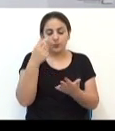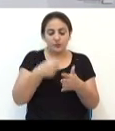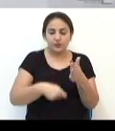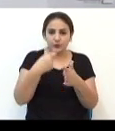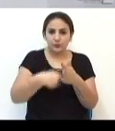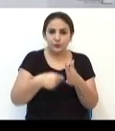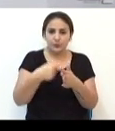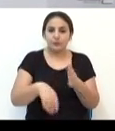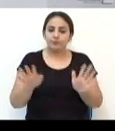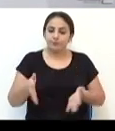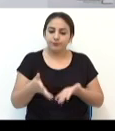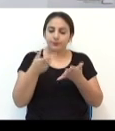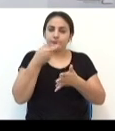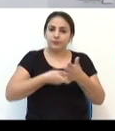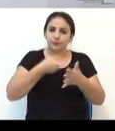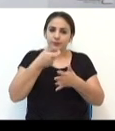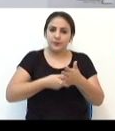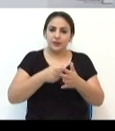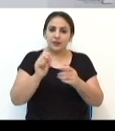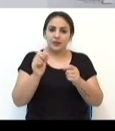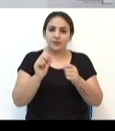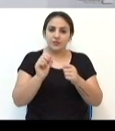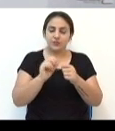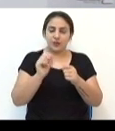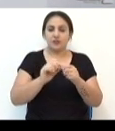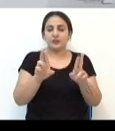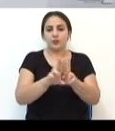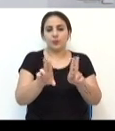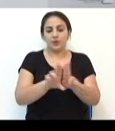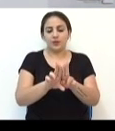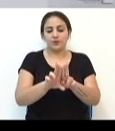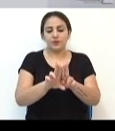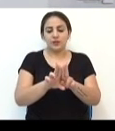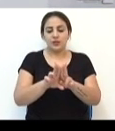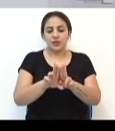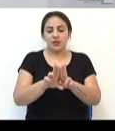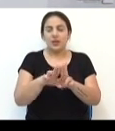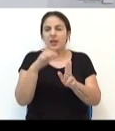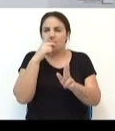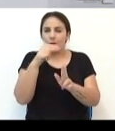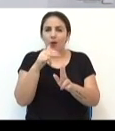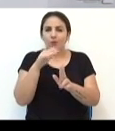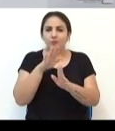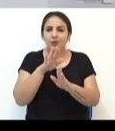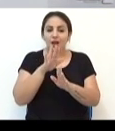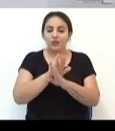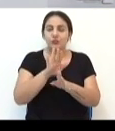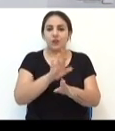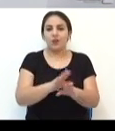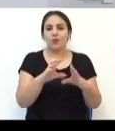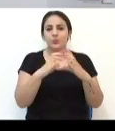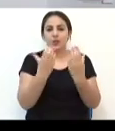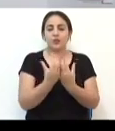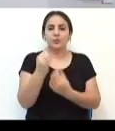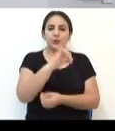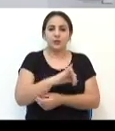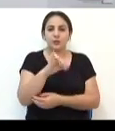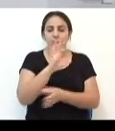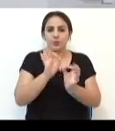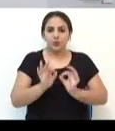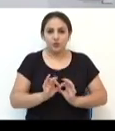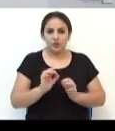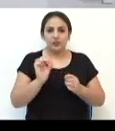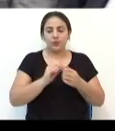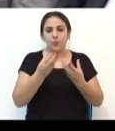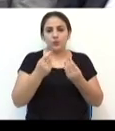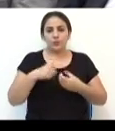empenho, por esse entusiasmo que a faculdade faz em retribuir à sua comunidade esse importante projeto que conta com